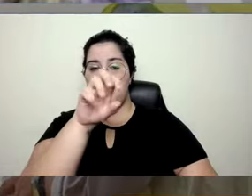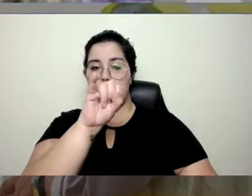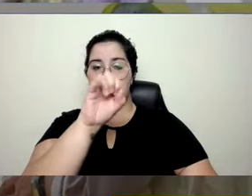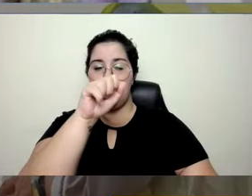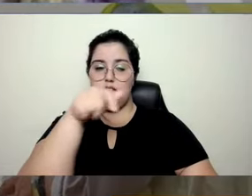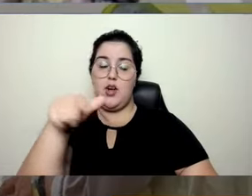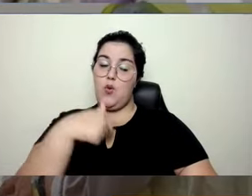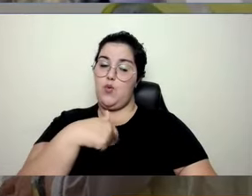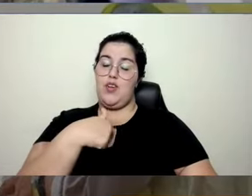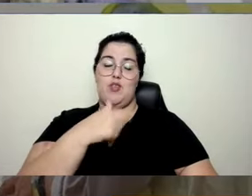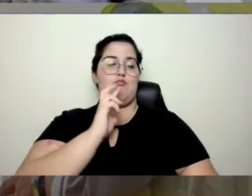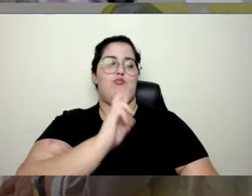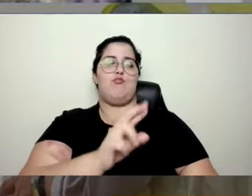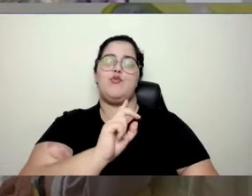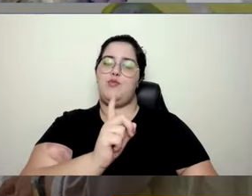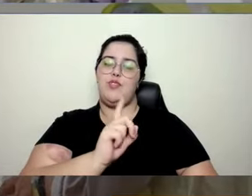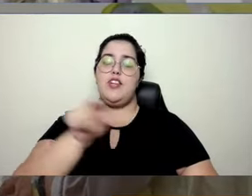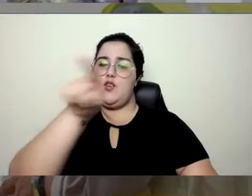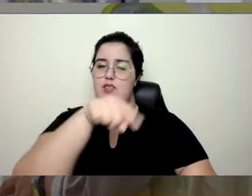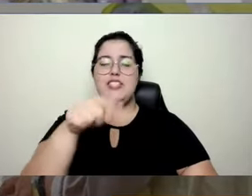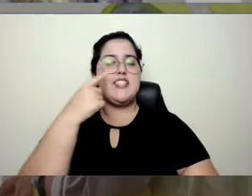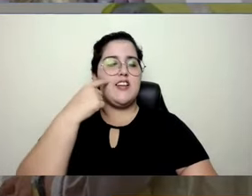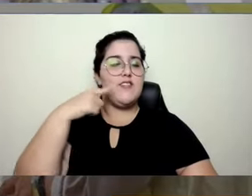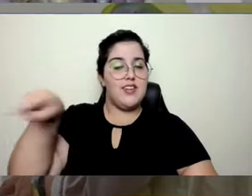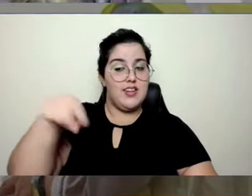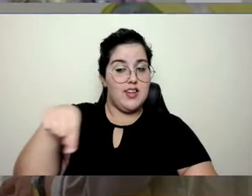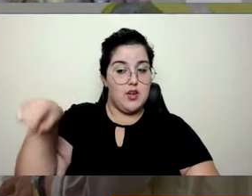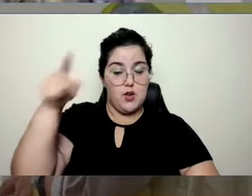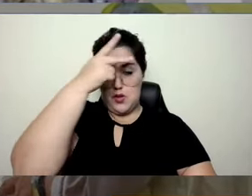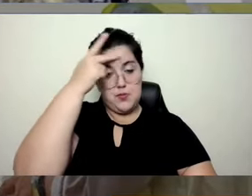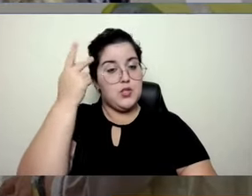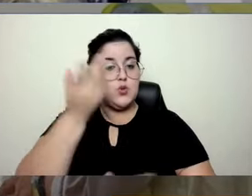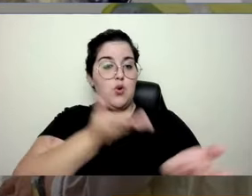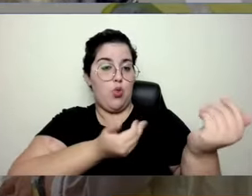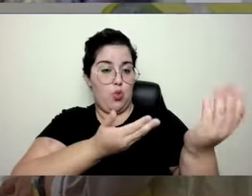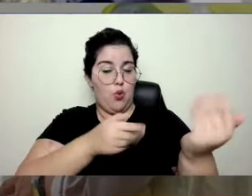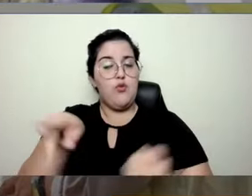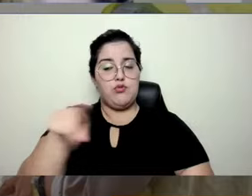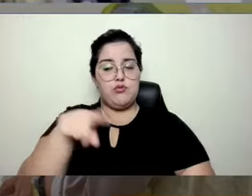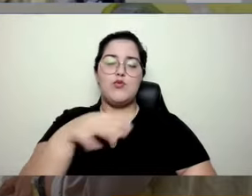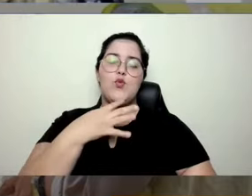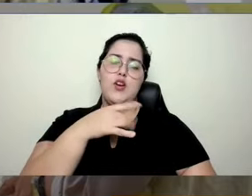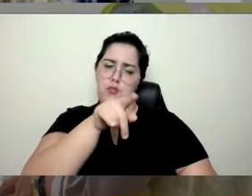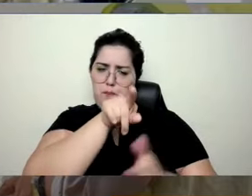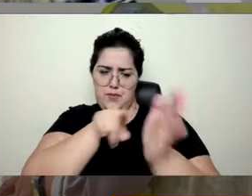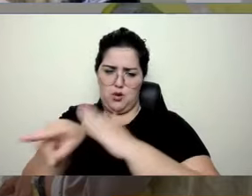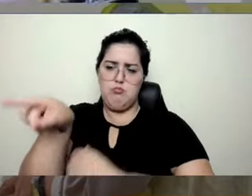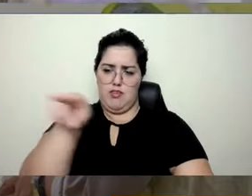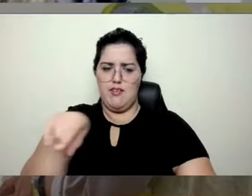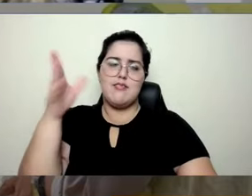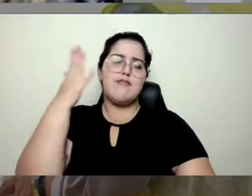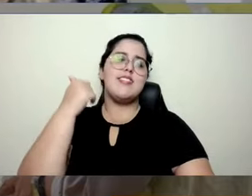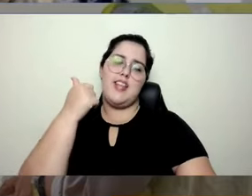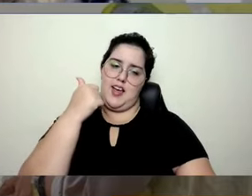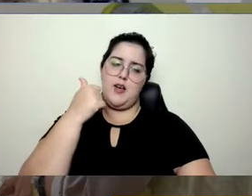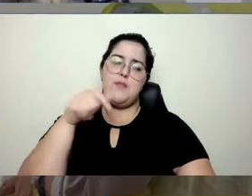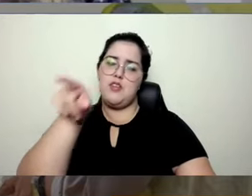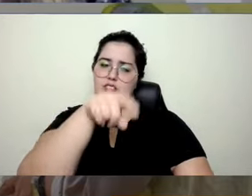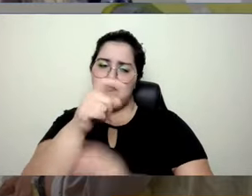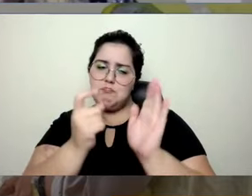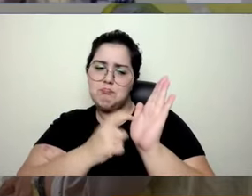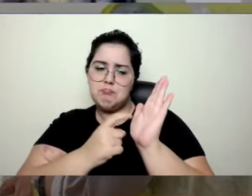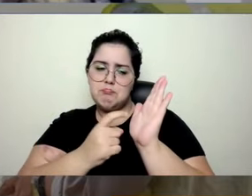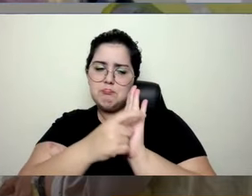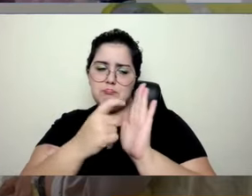pessoa para te responder. Pega essa galerinha mais jovem aí do seu dia a dia, pergunta como é que é. Em poucos cliques você já vai